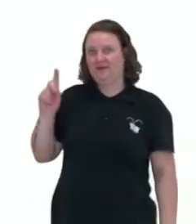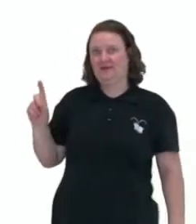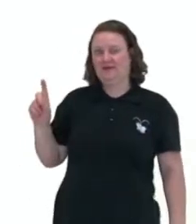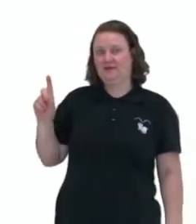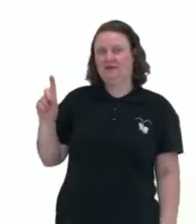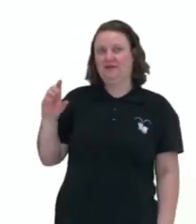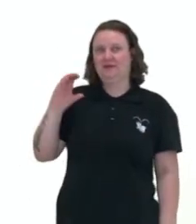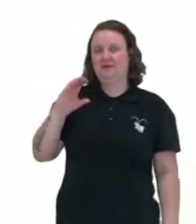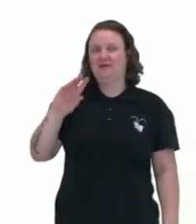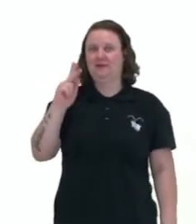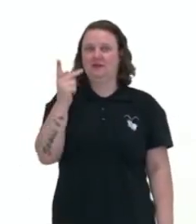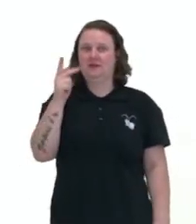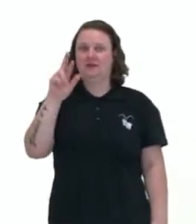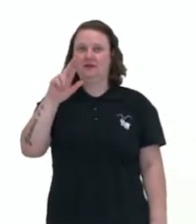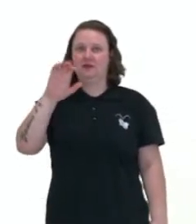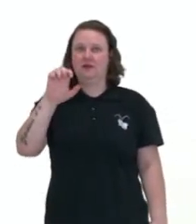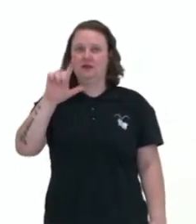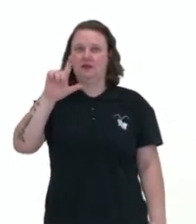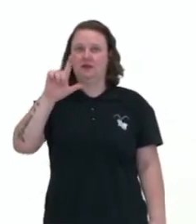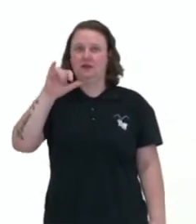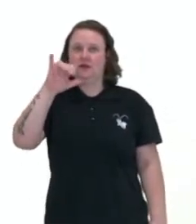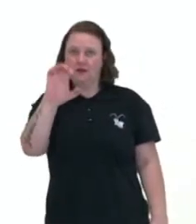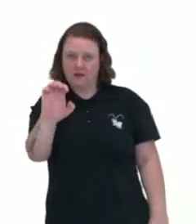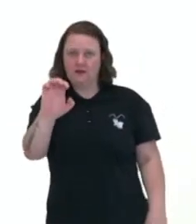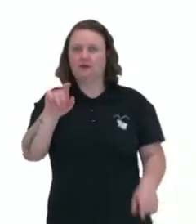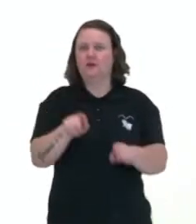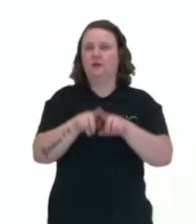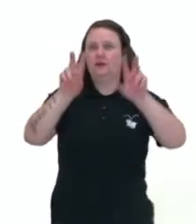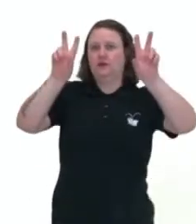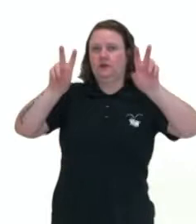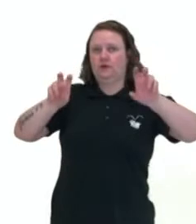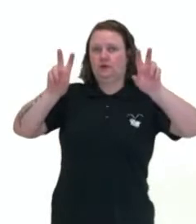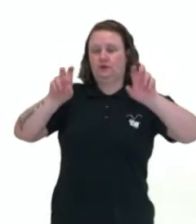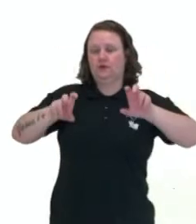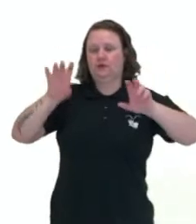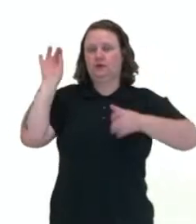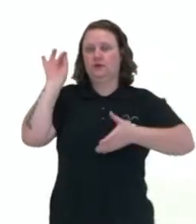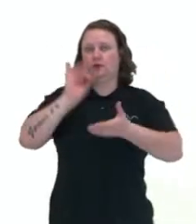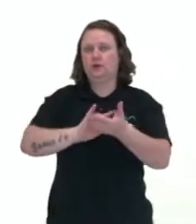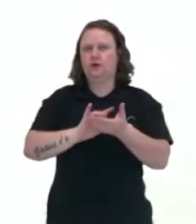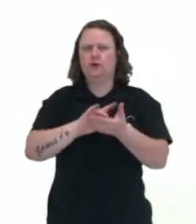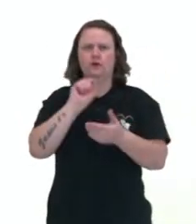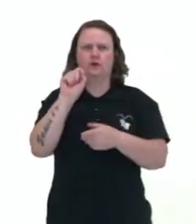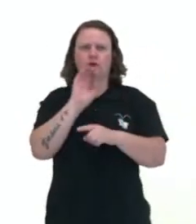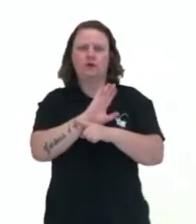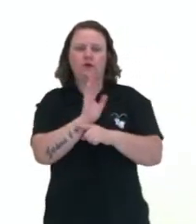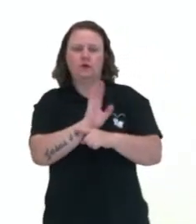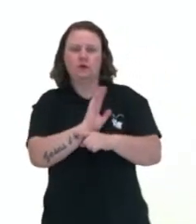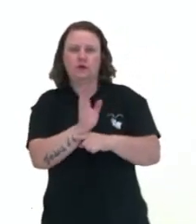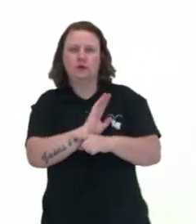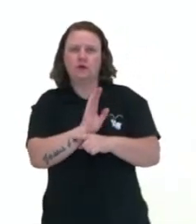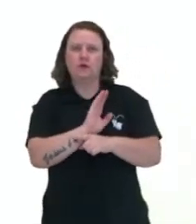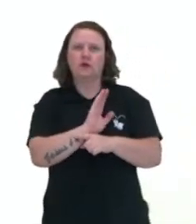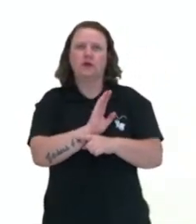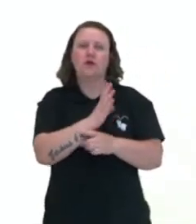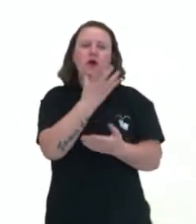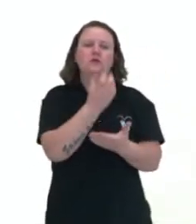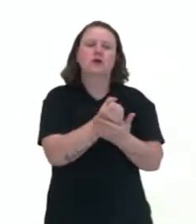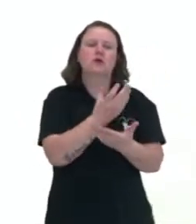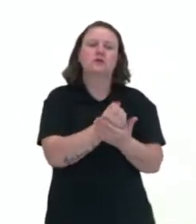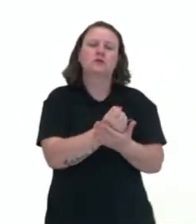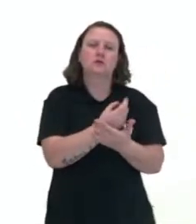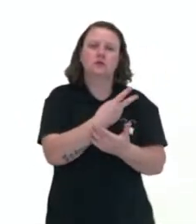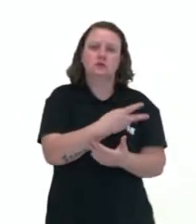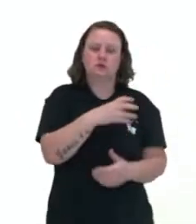Charlie and the Chocolate Factory, no título original, o que é? É um filme produzido em 2005 por Tim Burton.